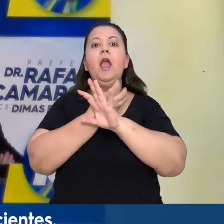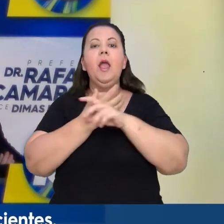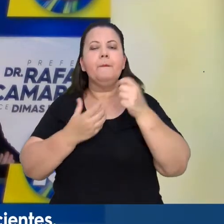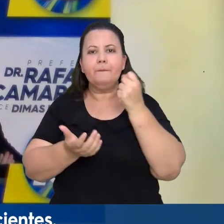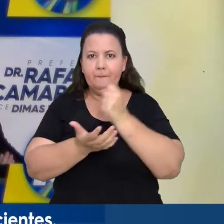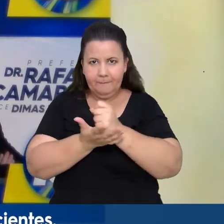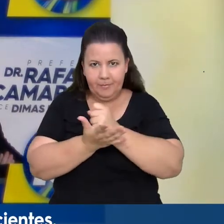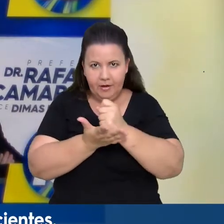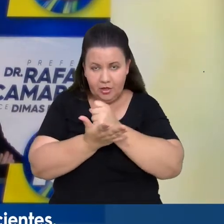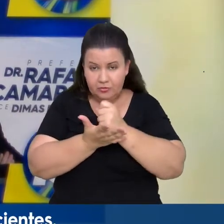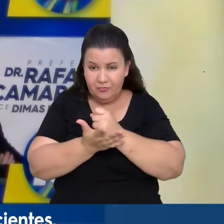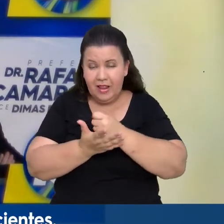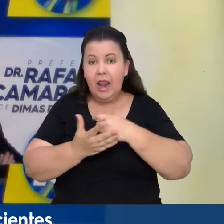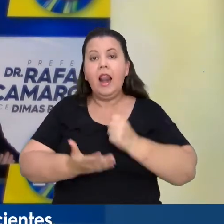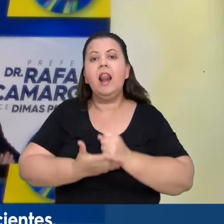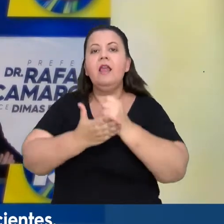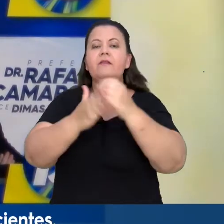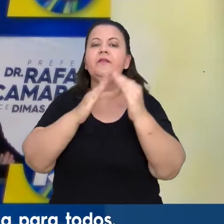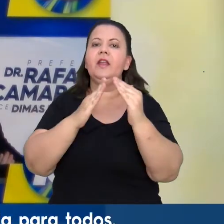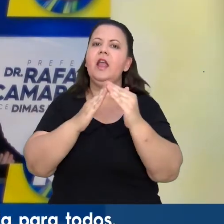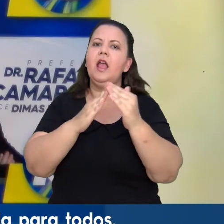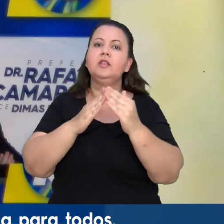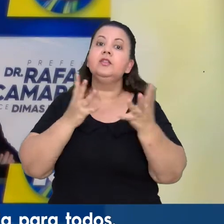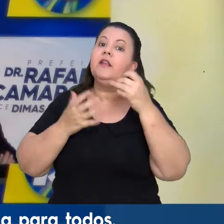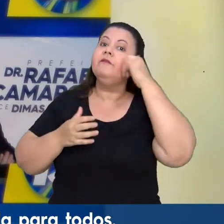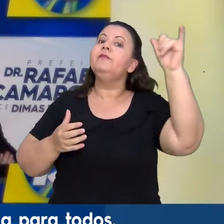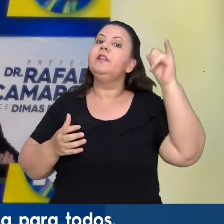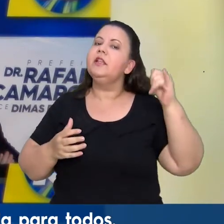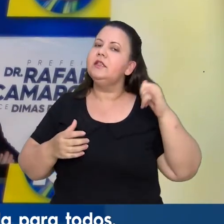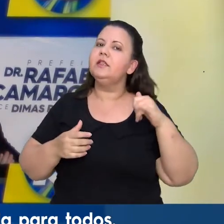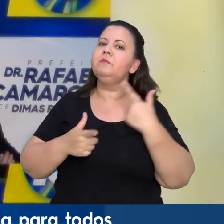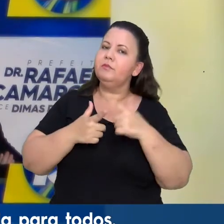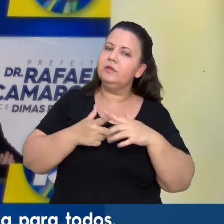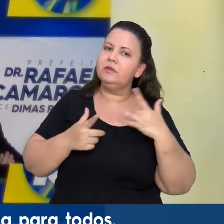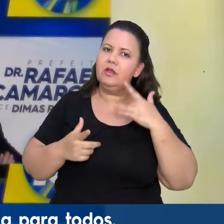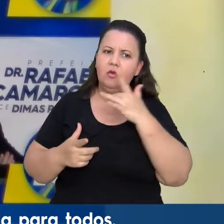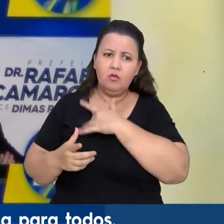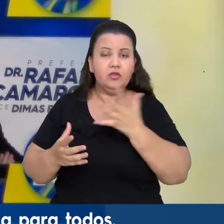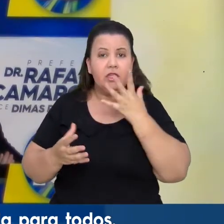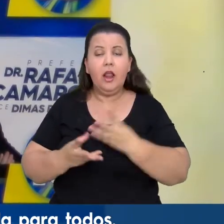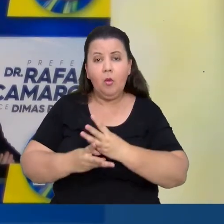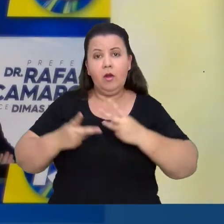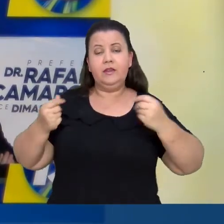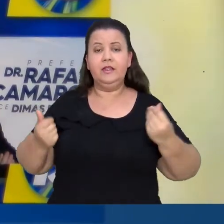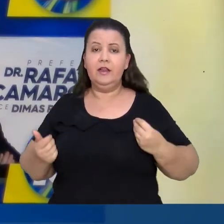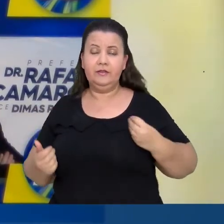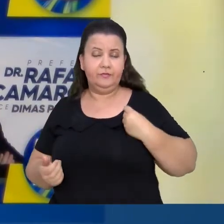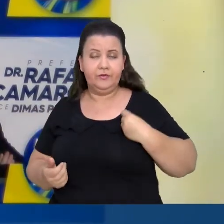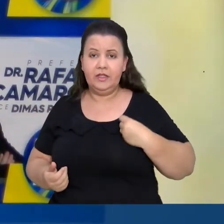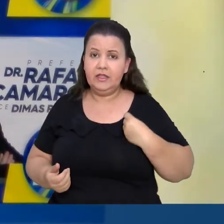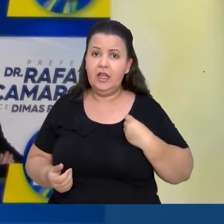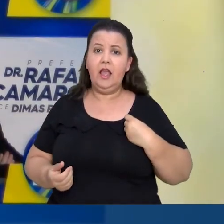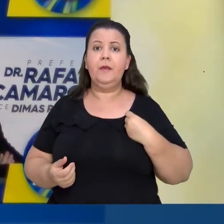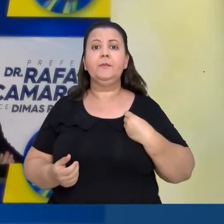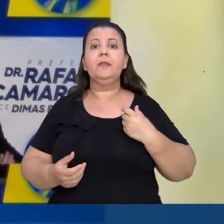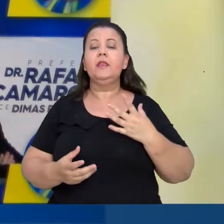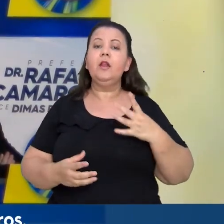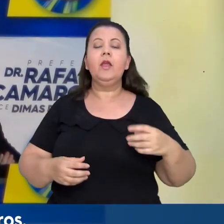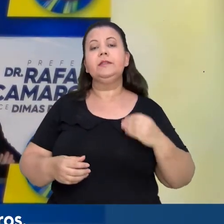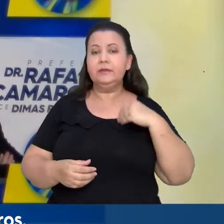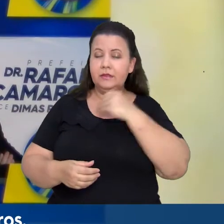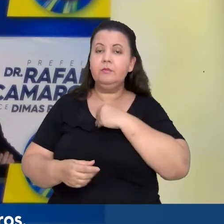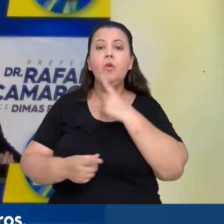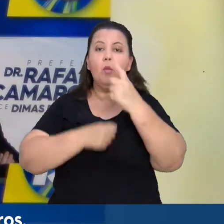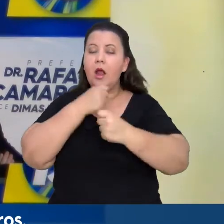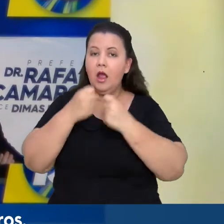medicamentos serão entregues nas casas dos pacientes. Criar campanhas de prevenção e gerar qualidade de vida para todos. Ninguém merece envelhecer doente.